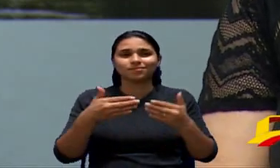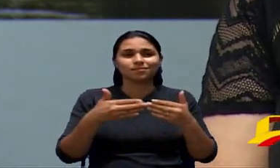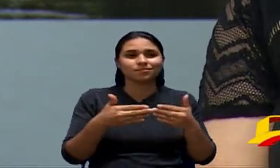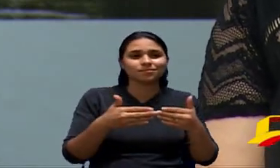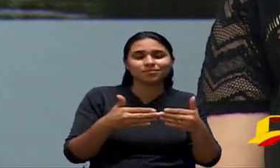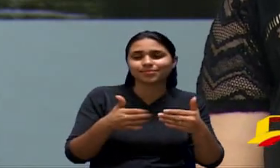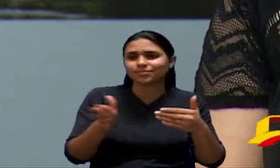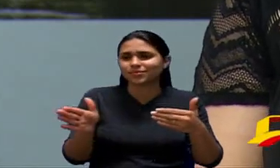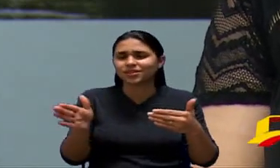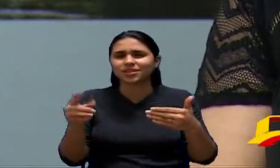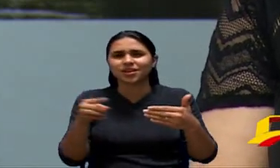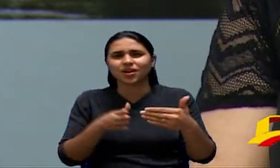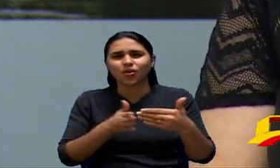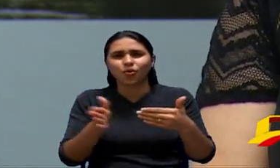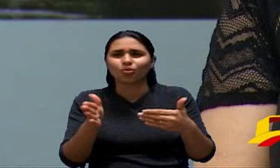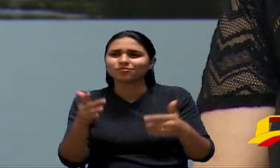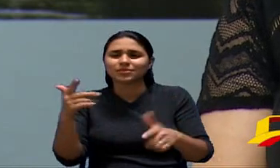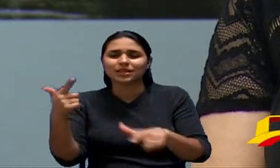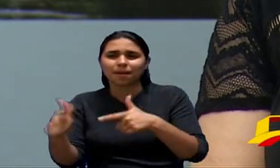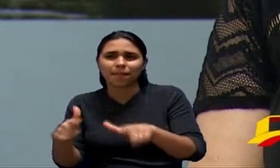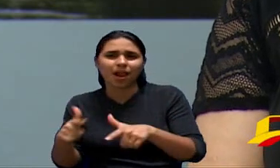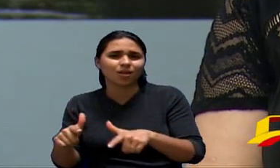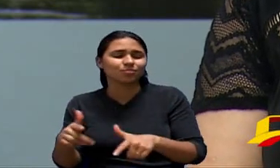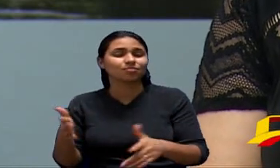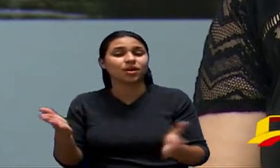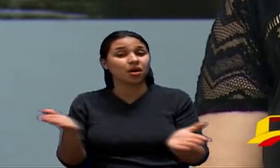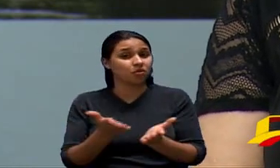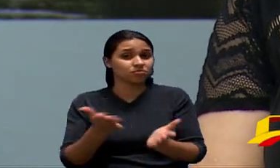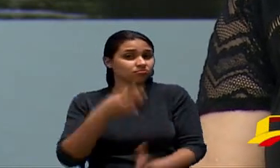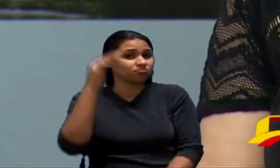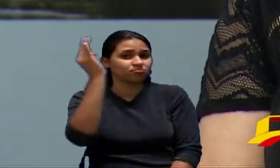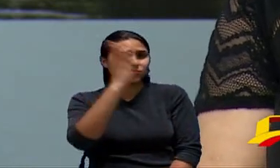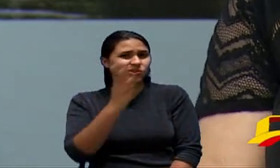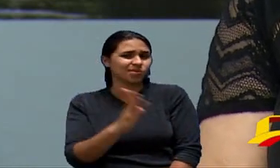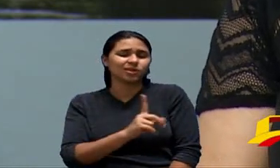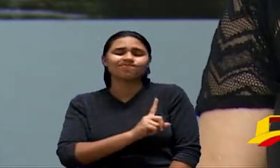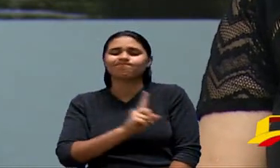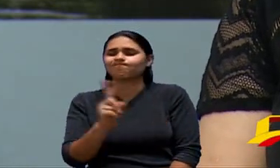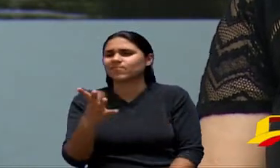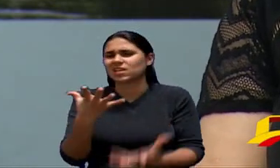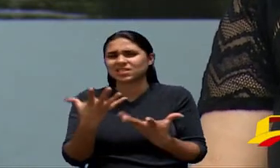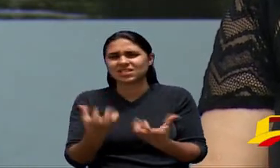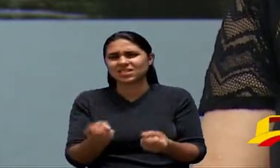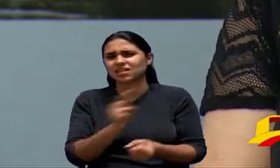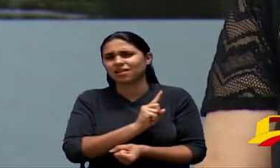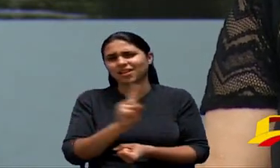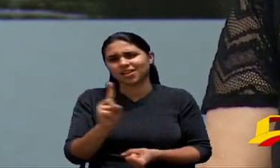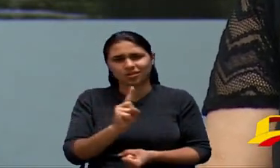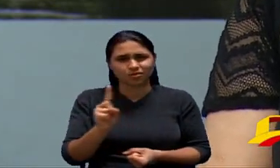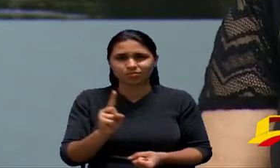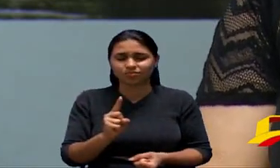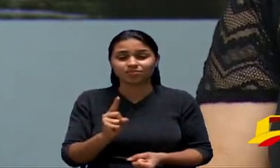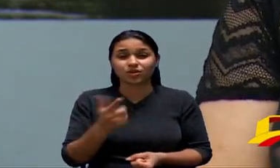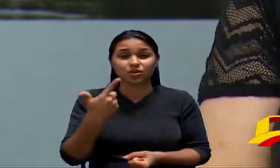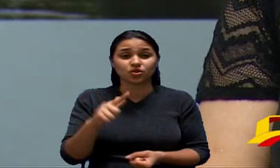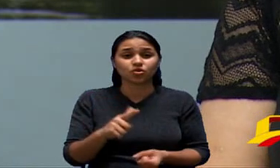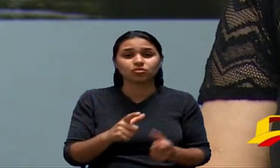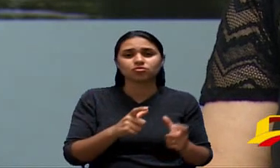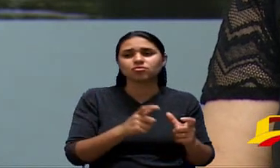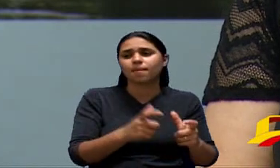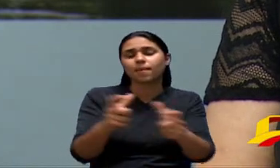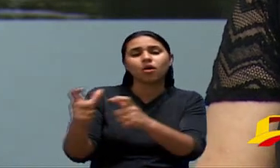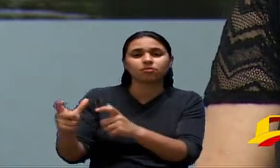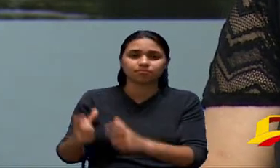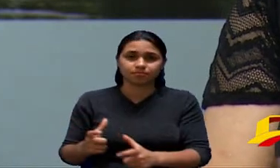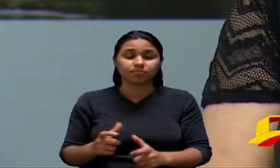no momento atual do Brasil não tem como a gente absorver isso em outras áreas né podem